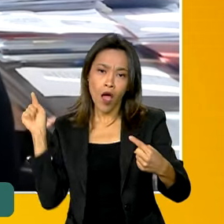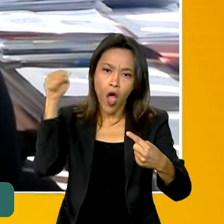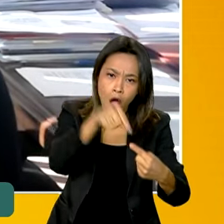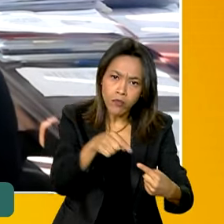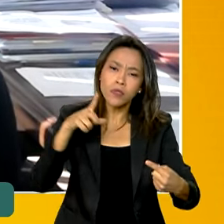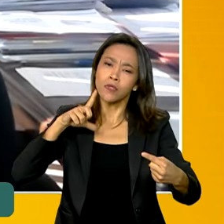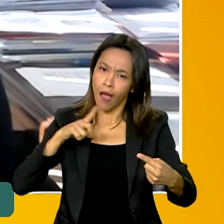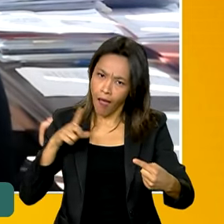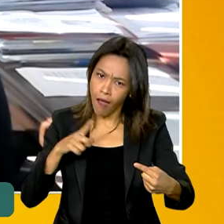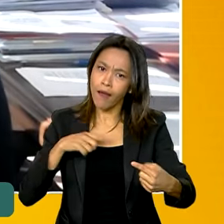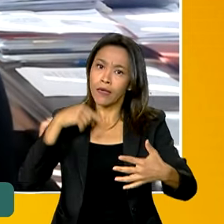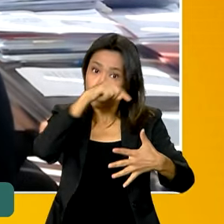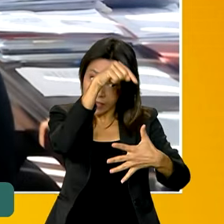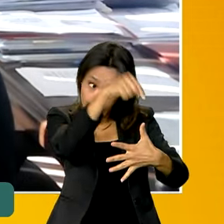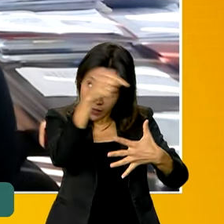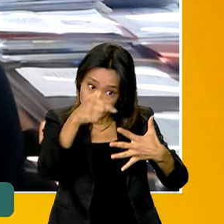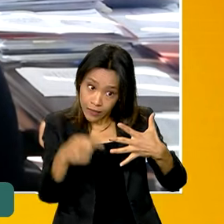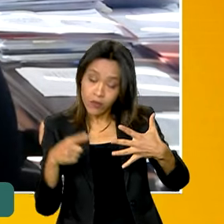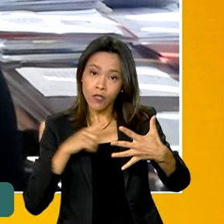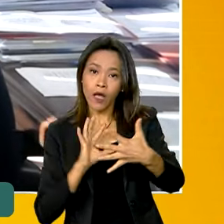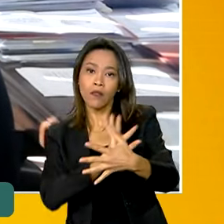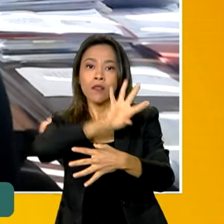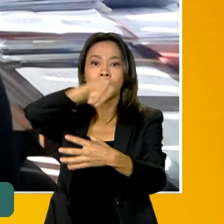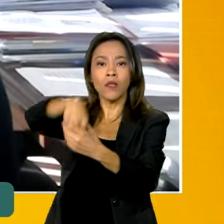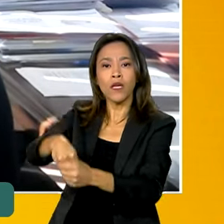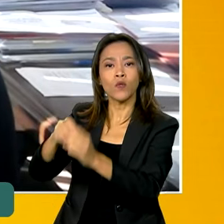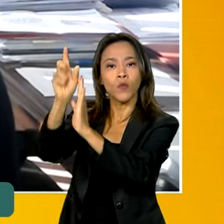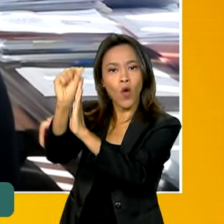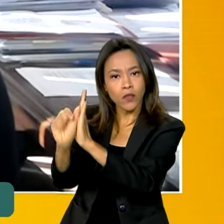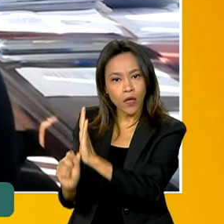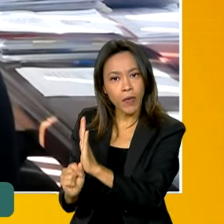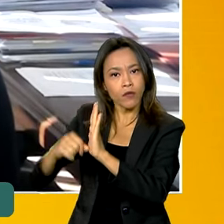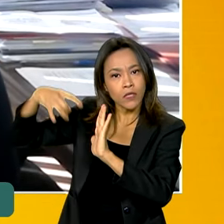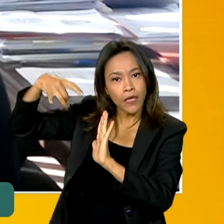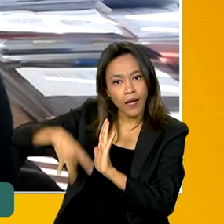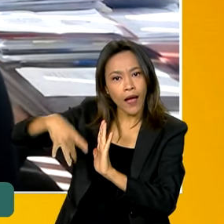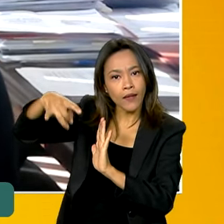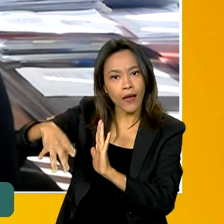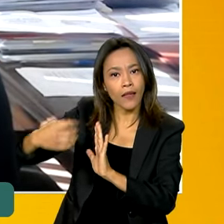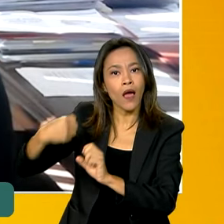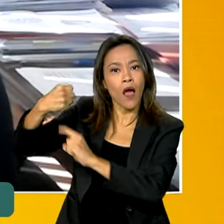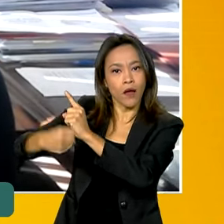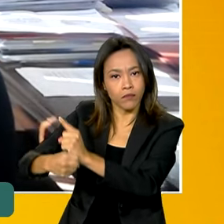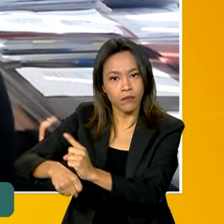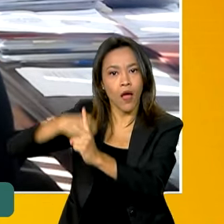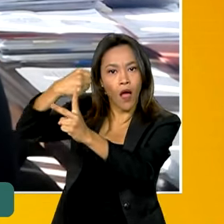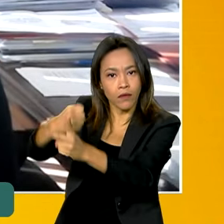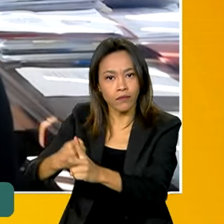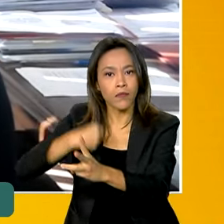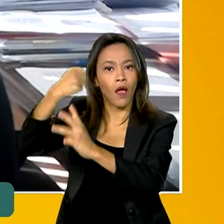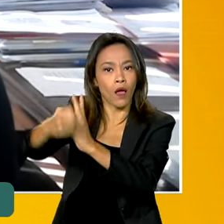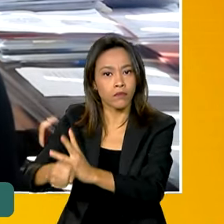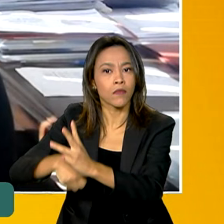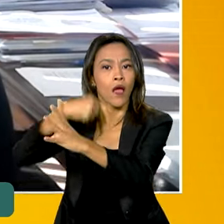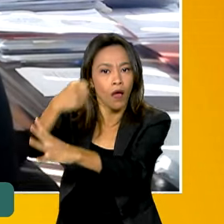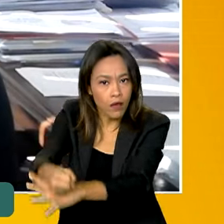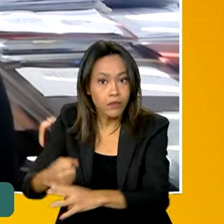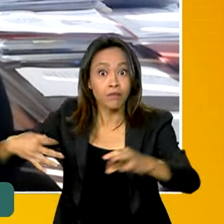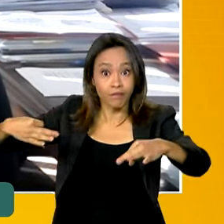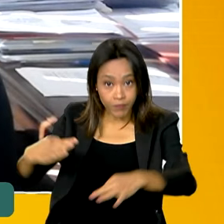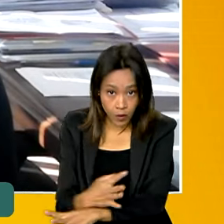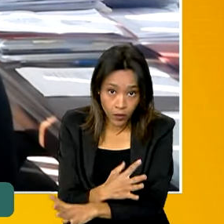refletem no orçamento de cada ano. E à medida que essas metas vão sendo parcial ou totalmente concluídas,